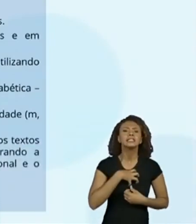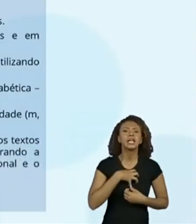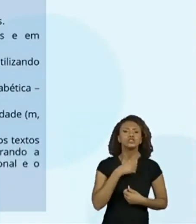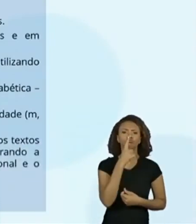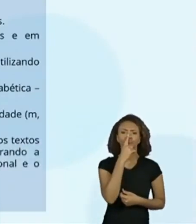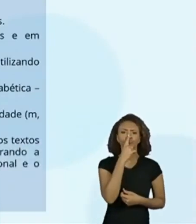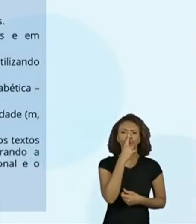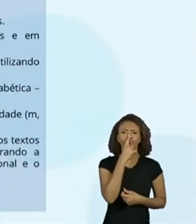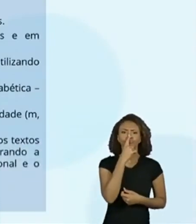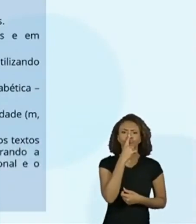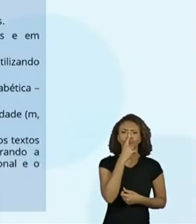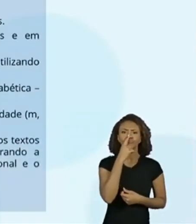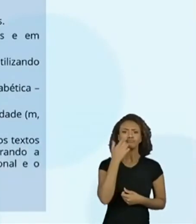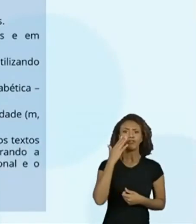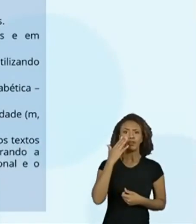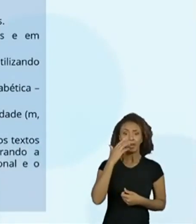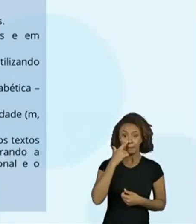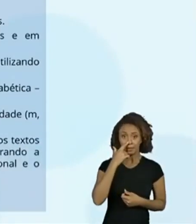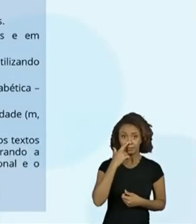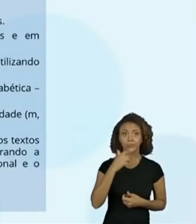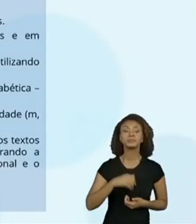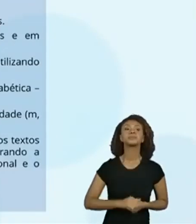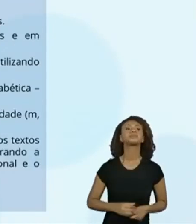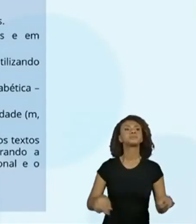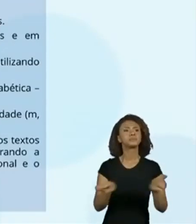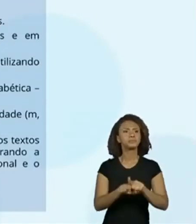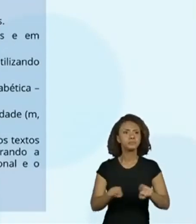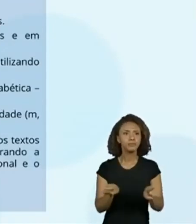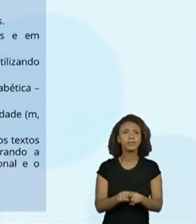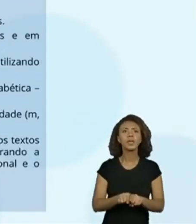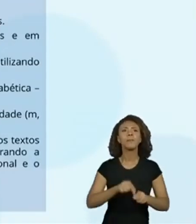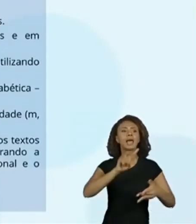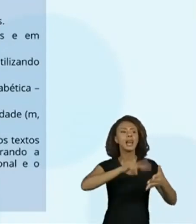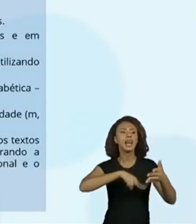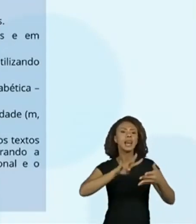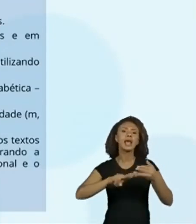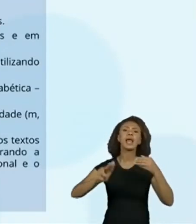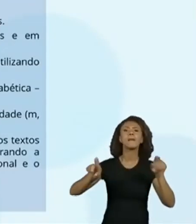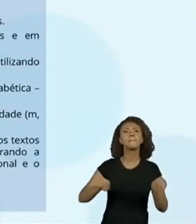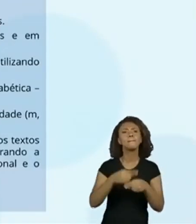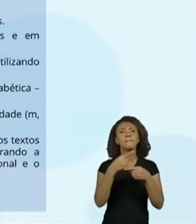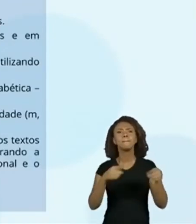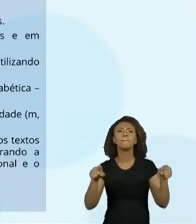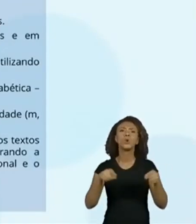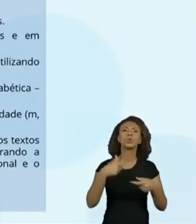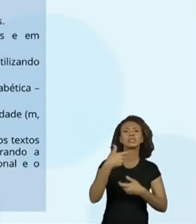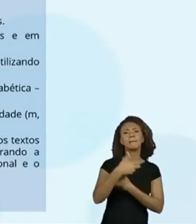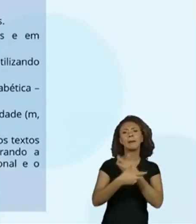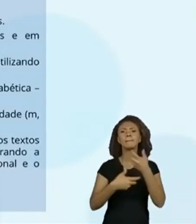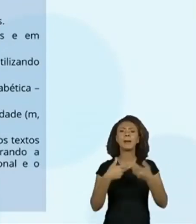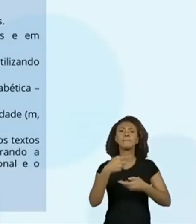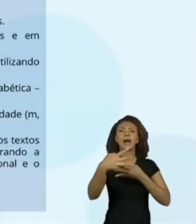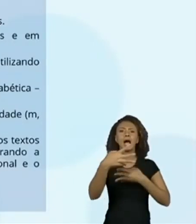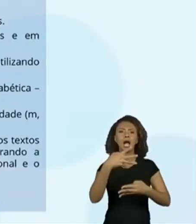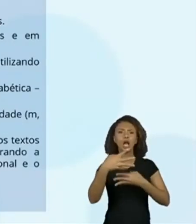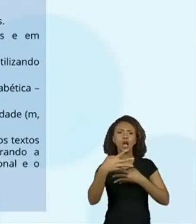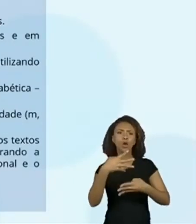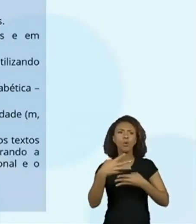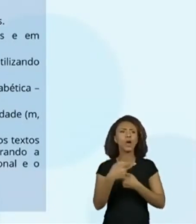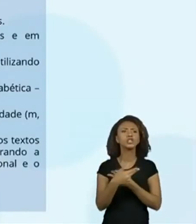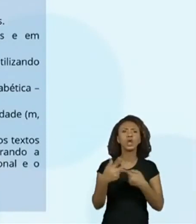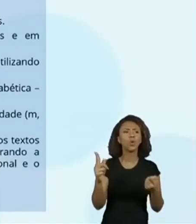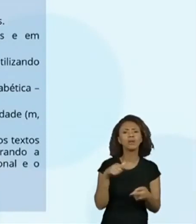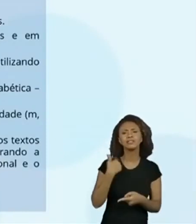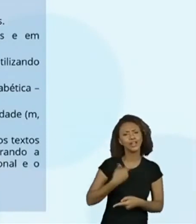Novamente, uma habilidade de segundo ano, ler e compreender cantigas, quadrinhas, entre outros textos do campo de vida cotidiana, com certa